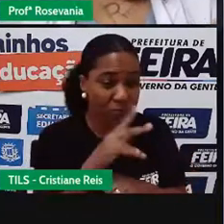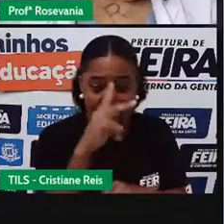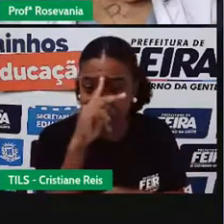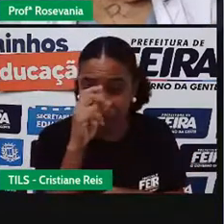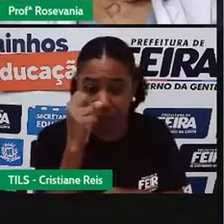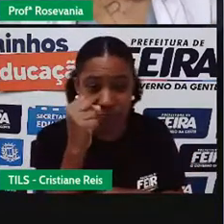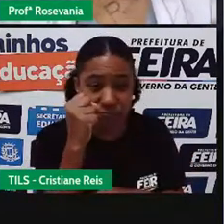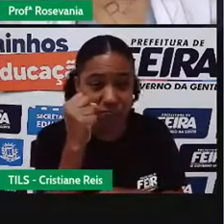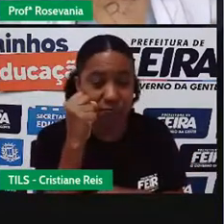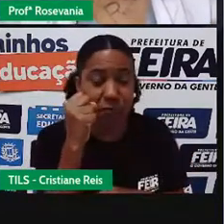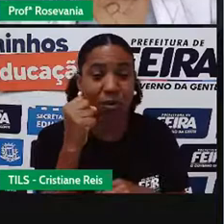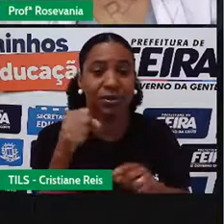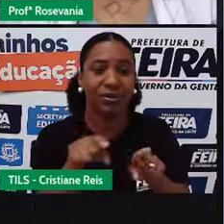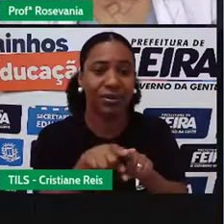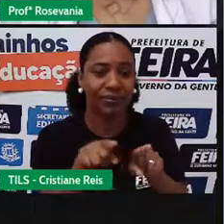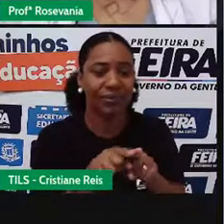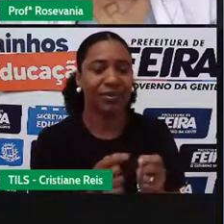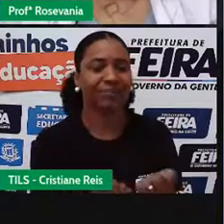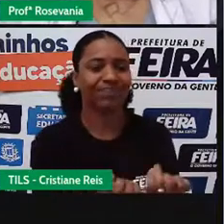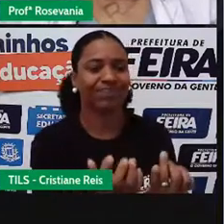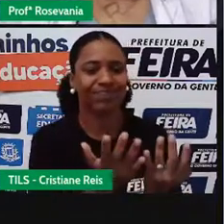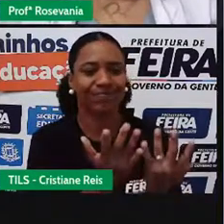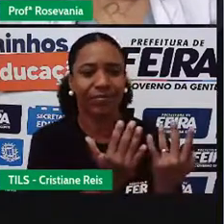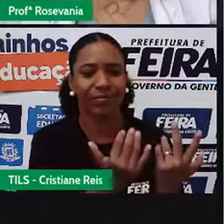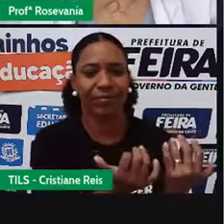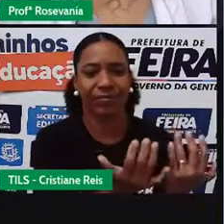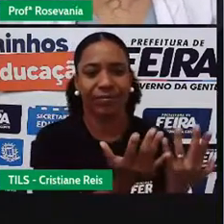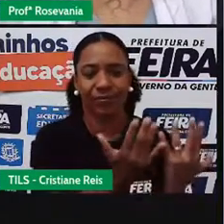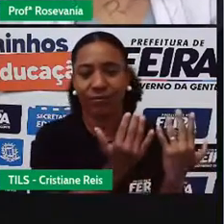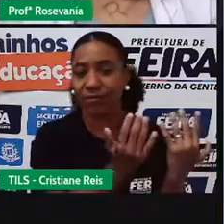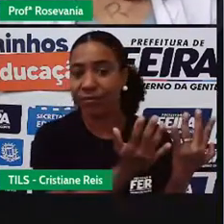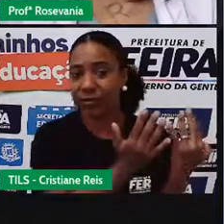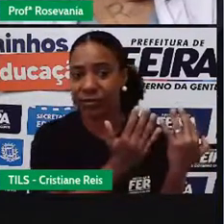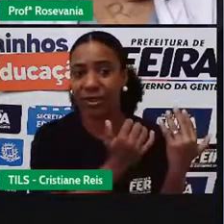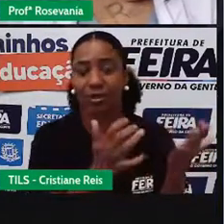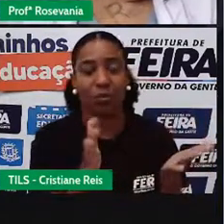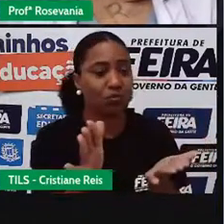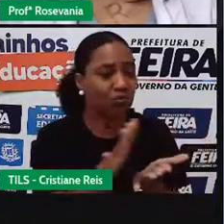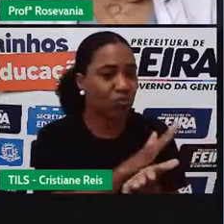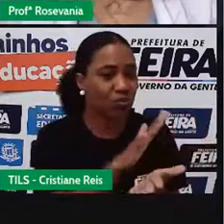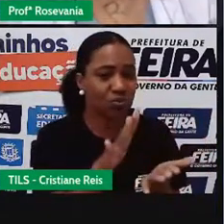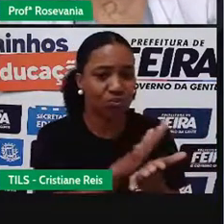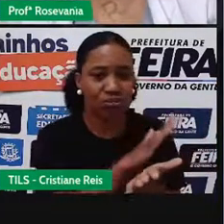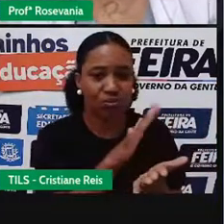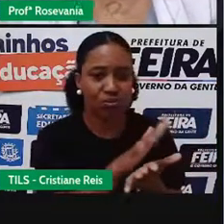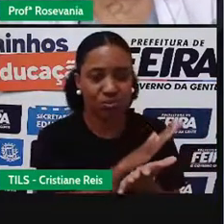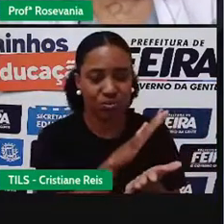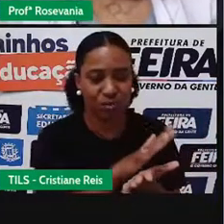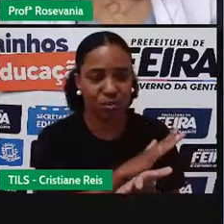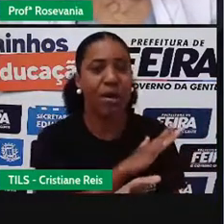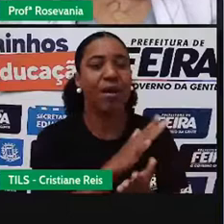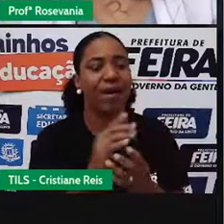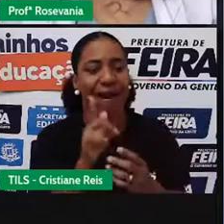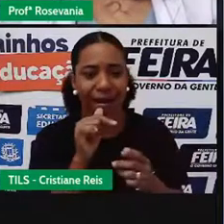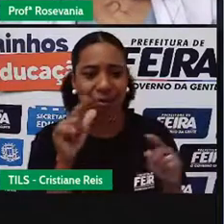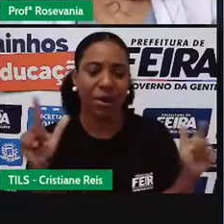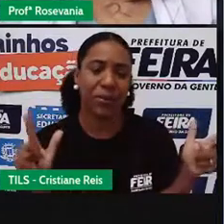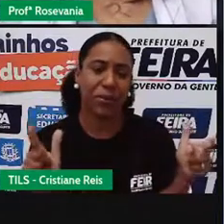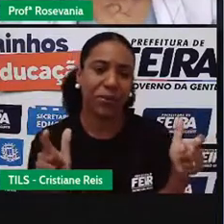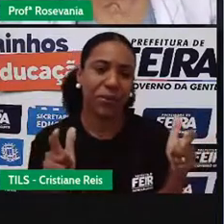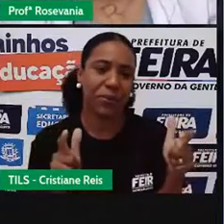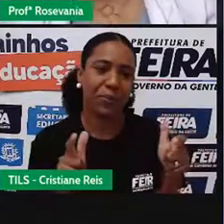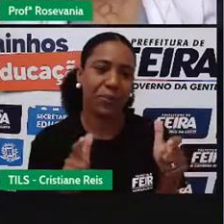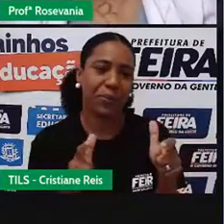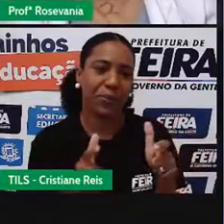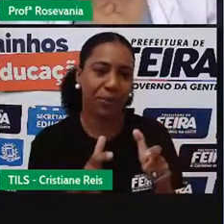retirada da mata ciliar, que é essa mata que fica em volta, né, do rio, acaba ajudando porque tem o processo de degradação. E isso